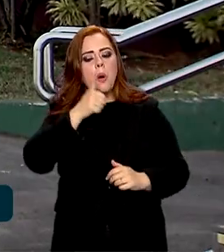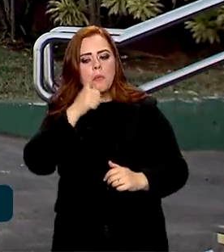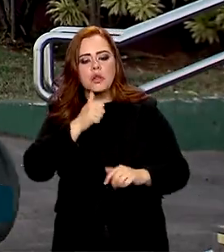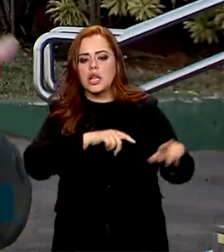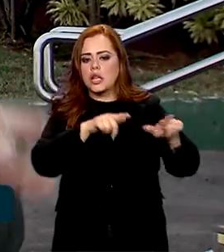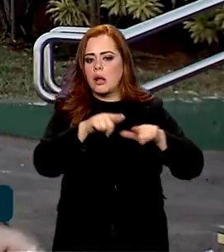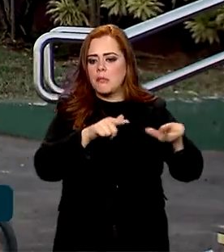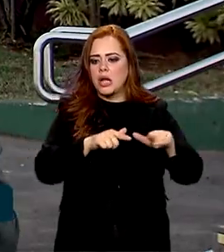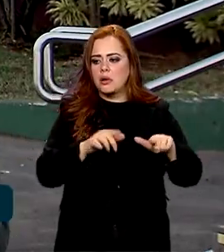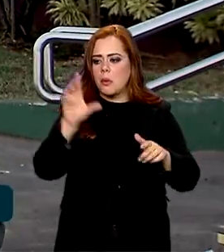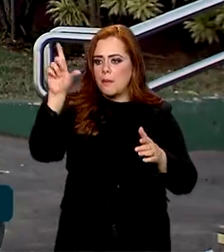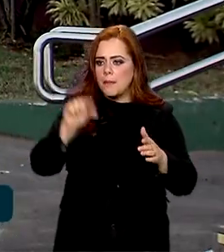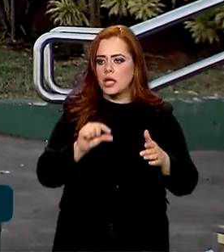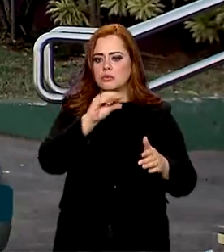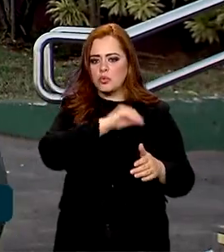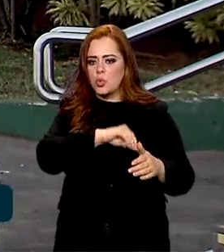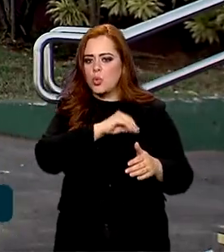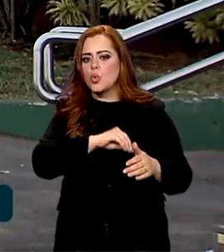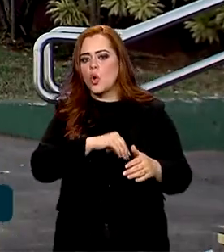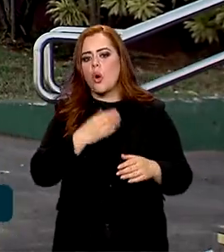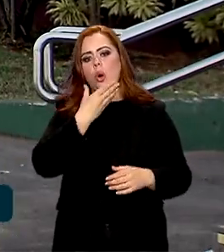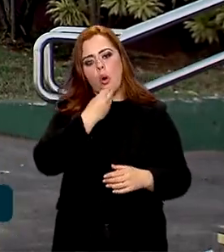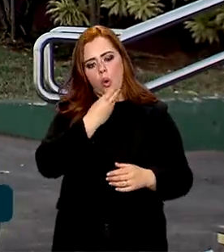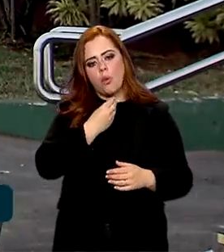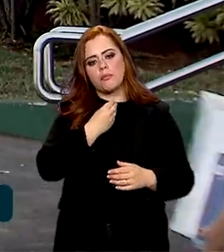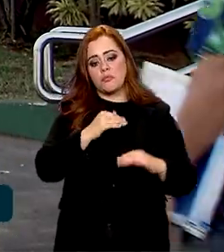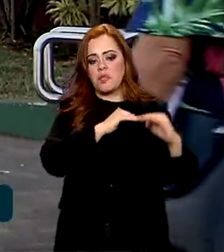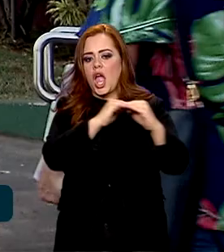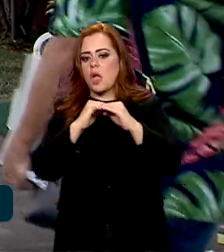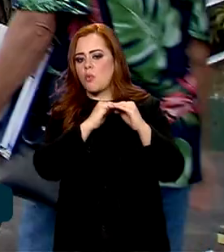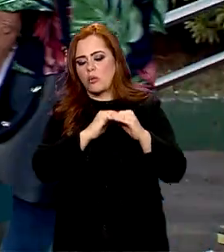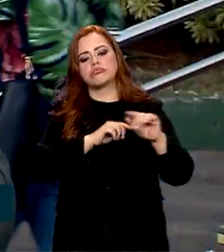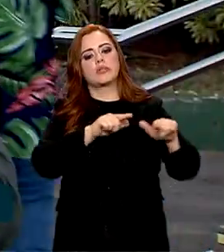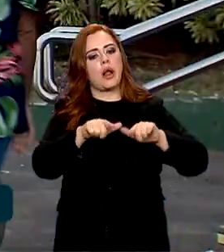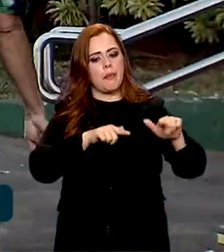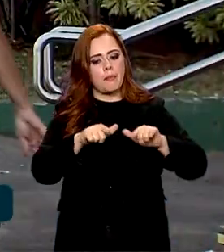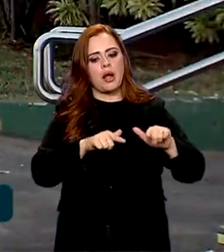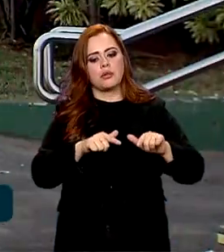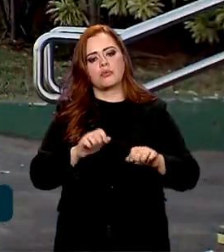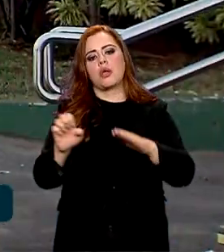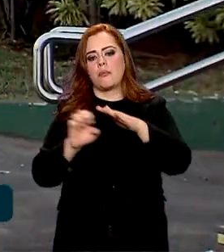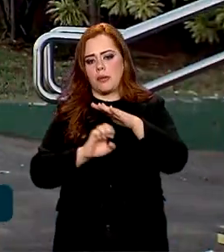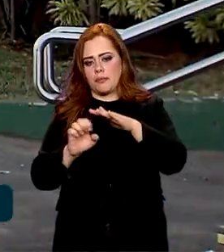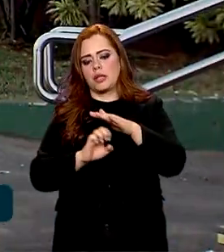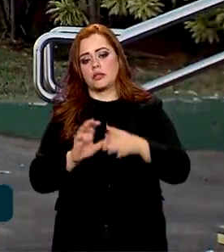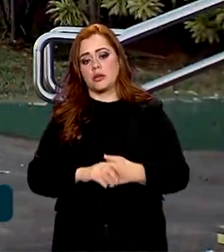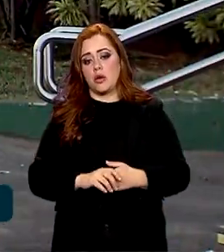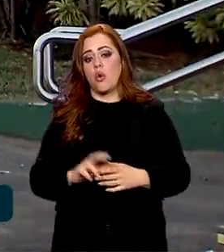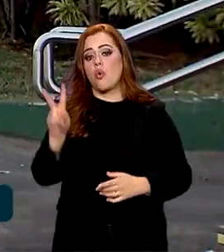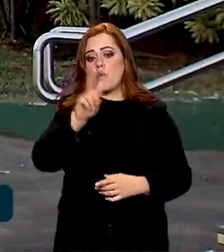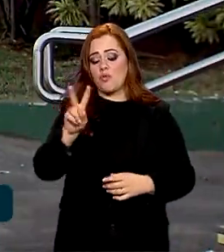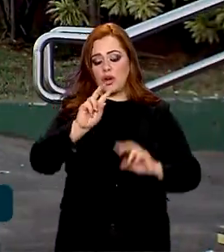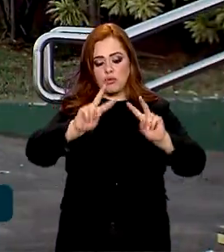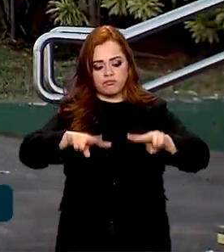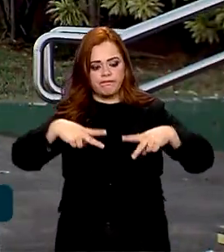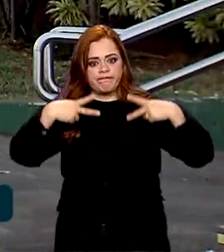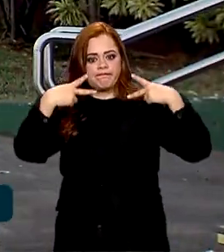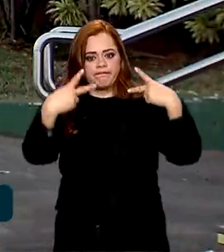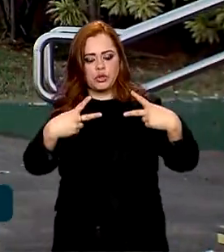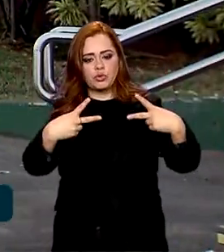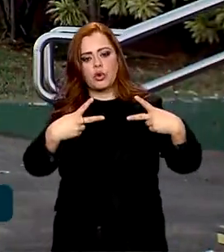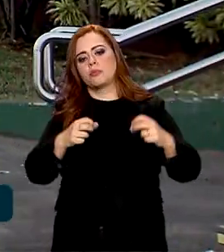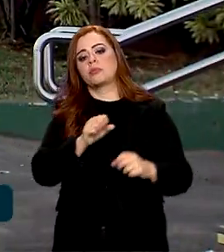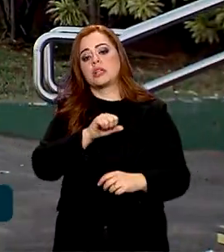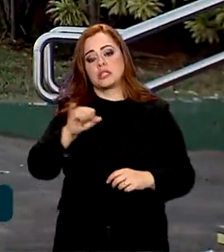esteja recebendo menos que um homem estando na mesma função em uma empresa. Esse valor dobra em caso de